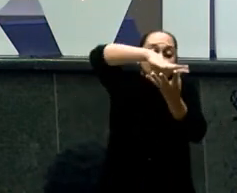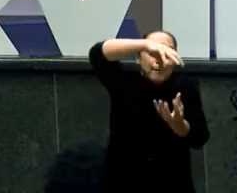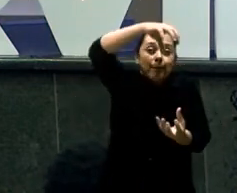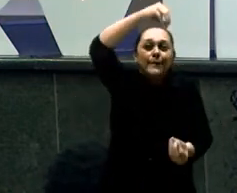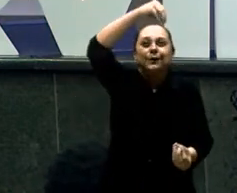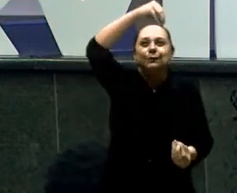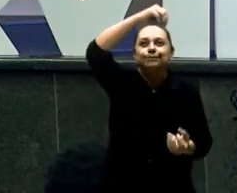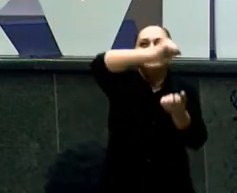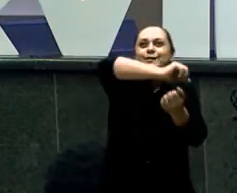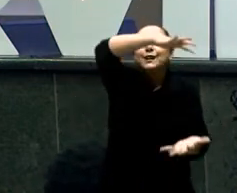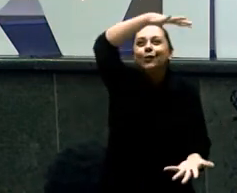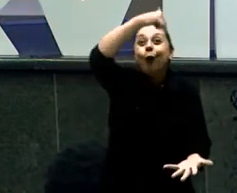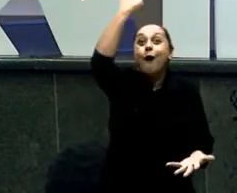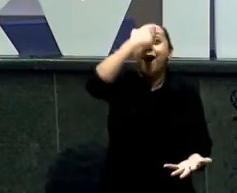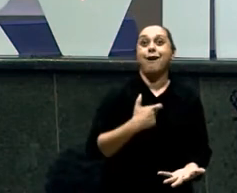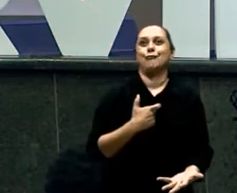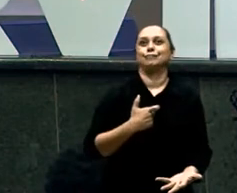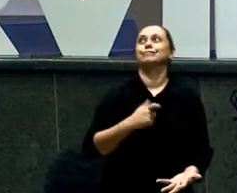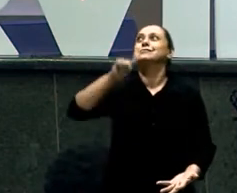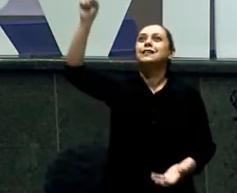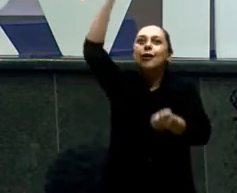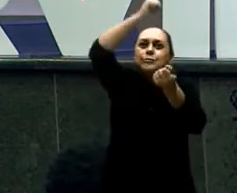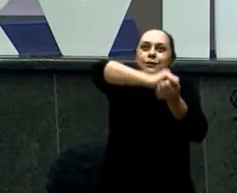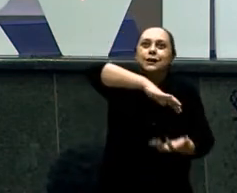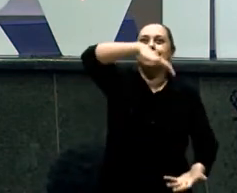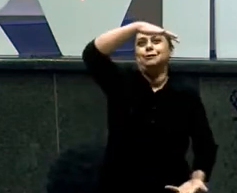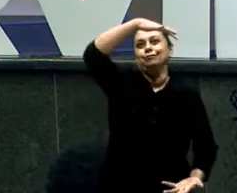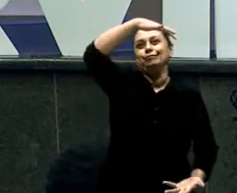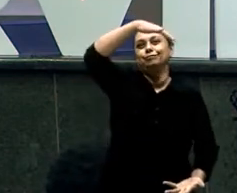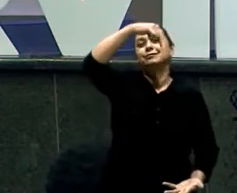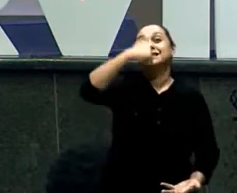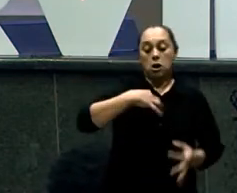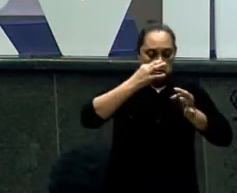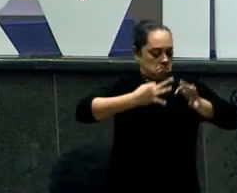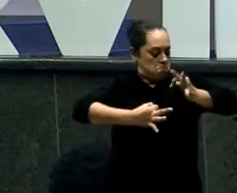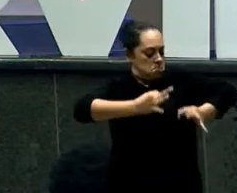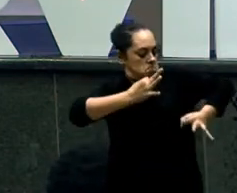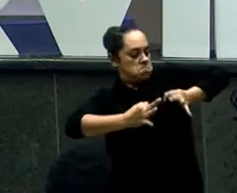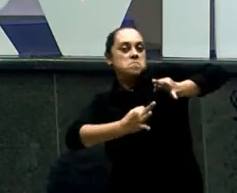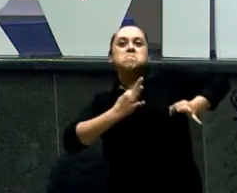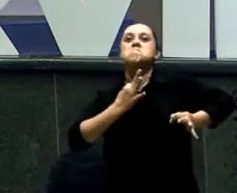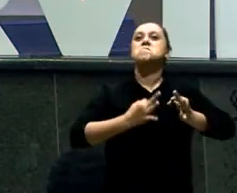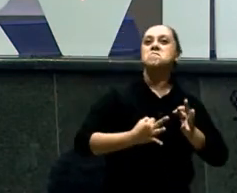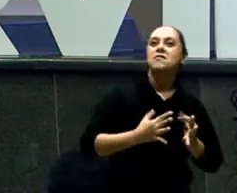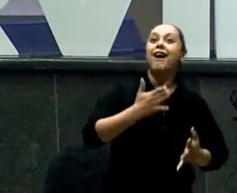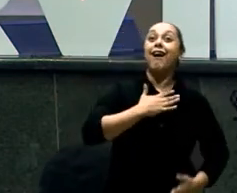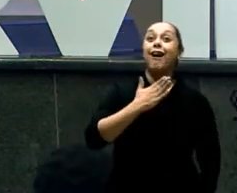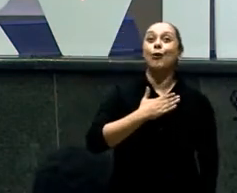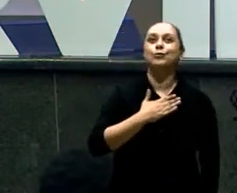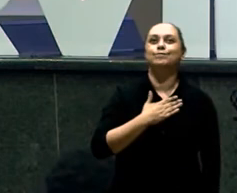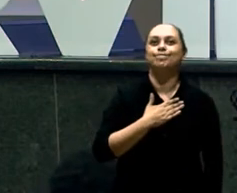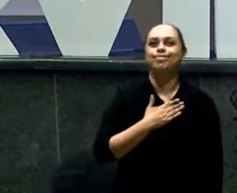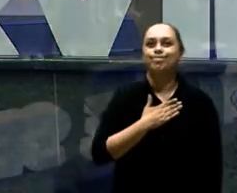Quem ele Era Exaú Valorizou O seu Irmão Quando ele Parou de ser Uma imitação Dele E passou A ser